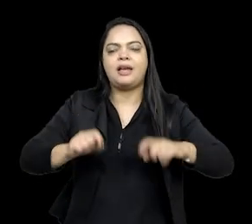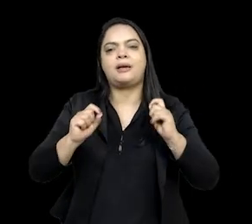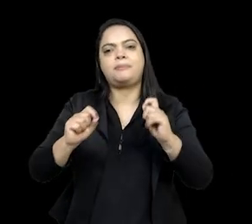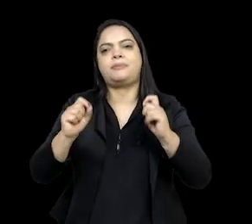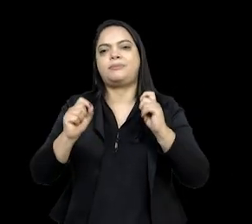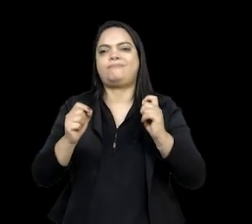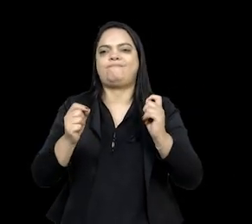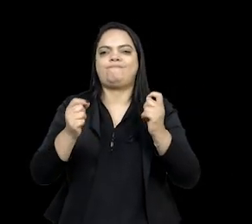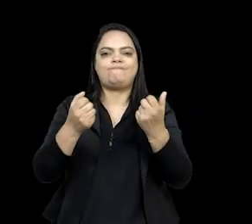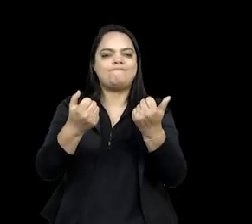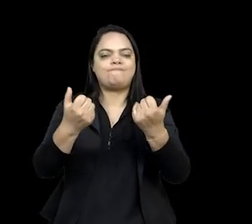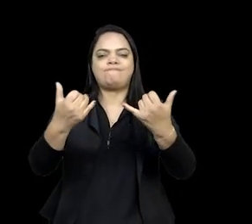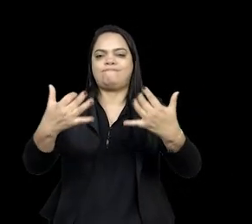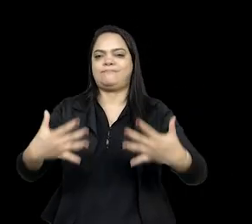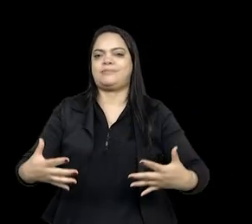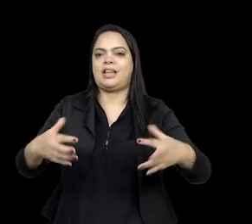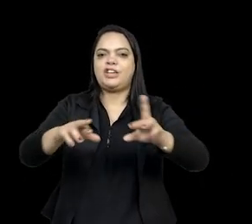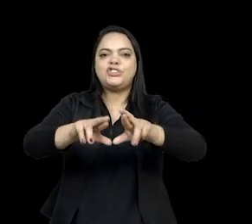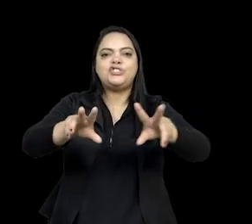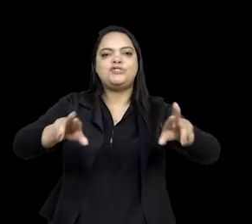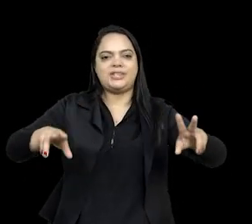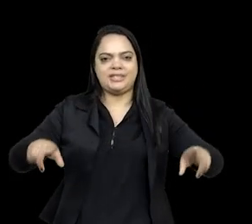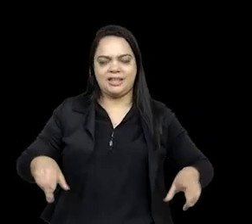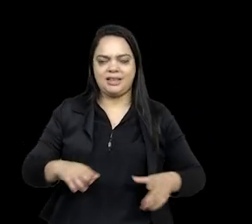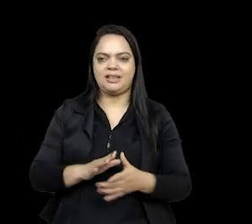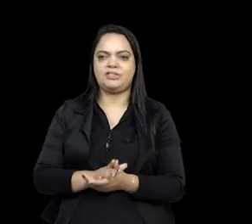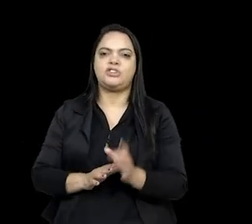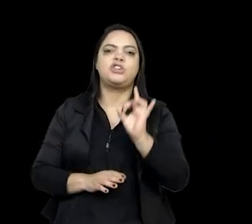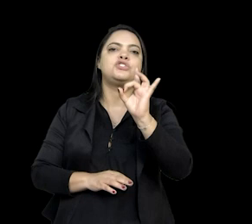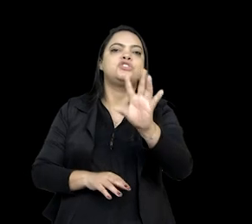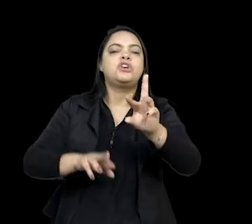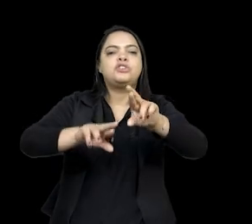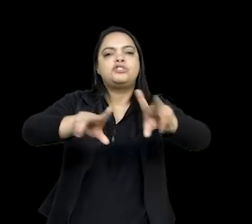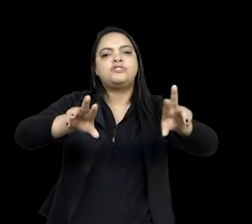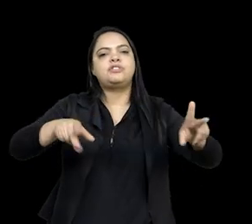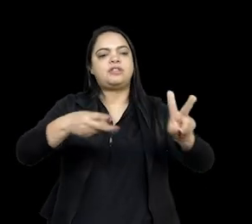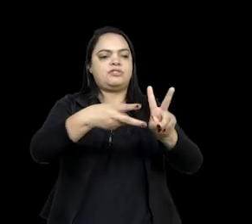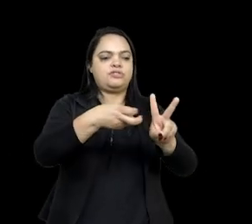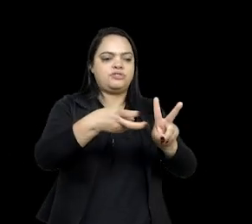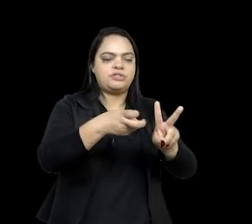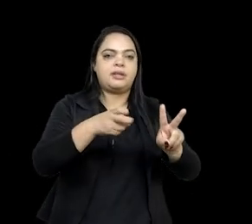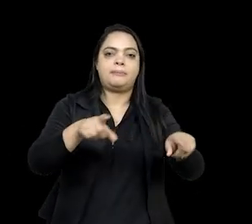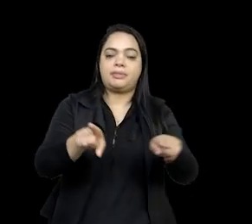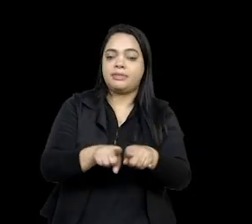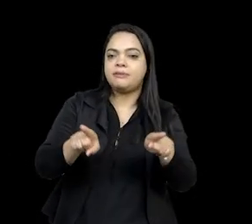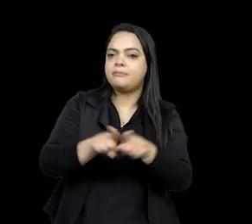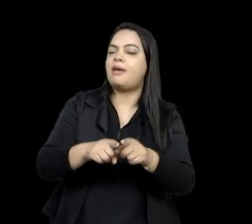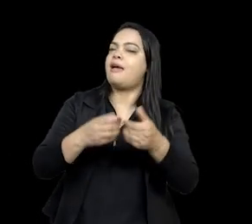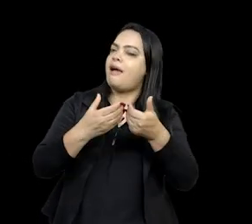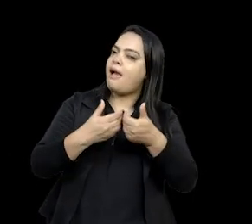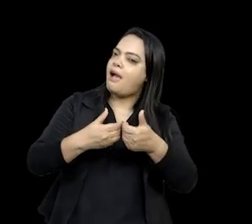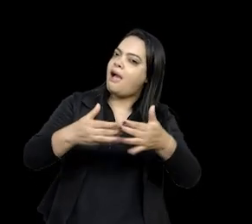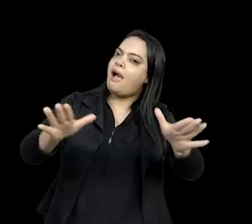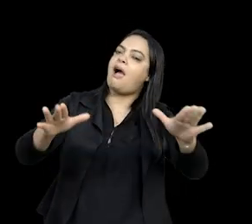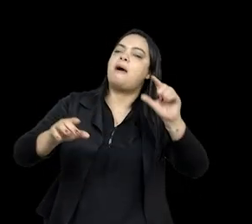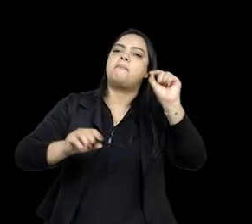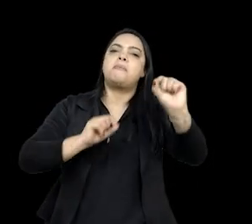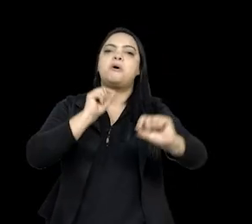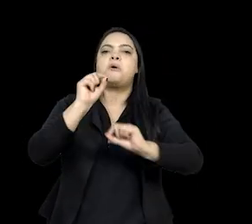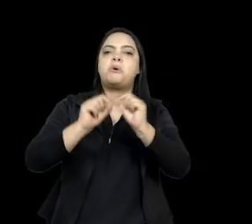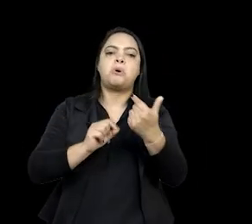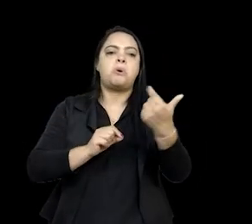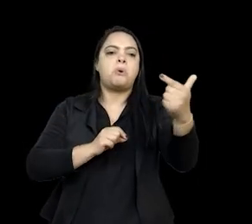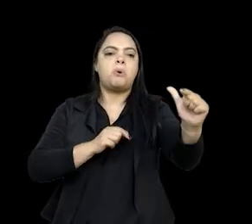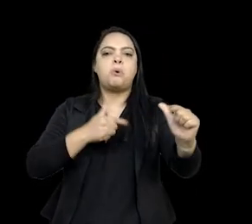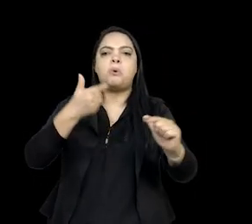com a diversidade, né? Então, não é só tratar da diversidade indígena, mas abre espaço para trabalhar com outras